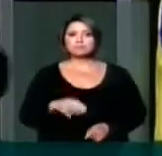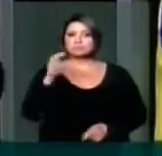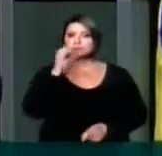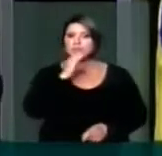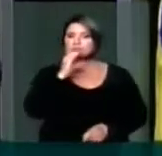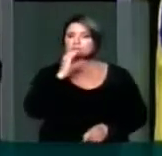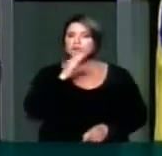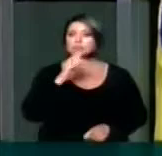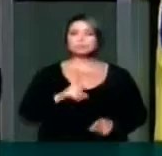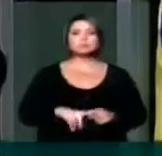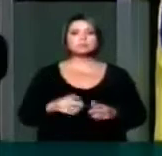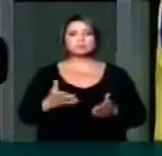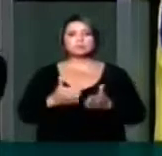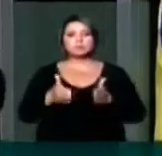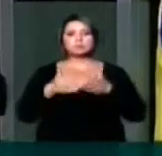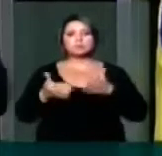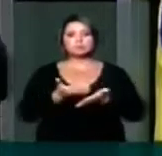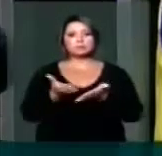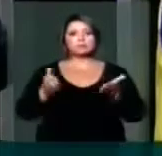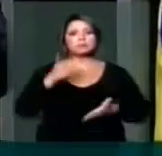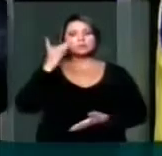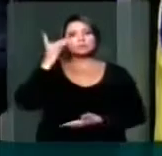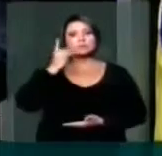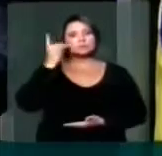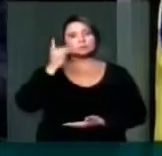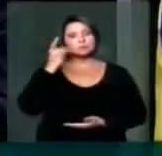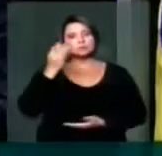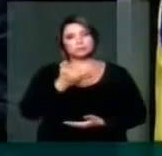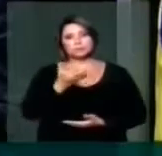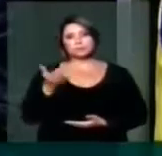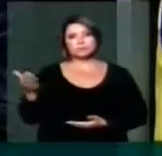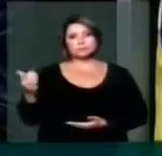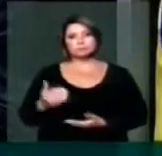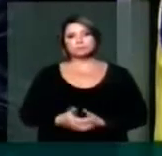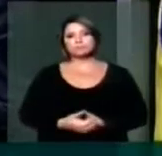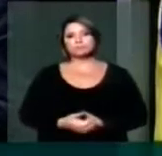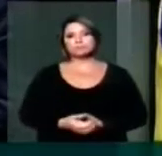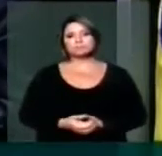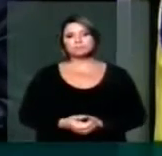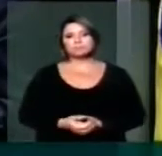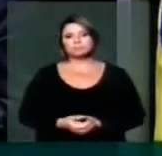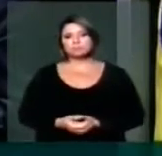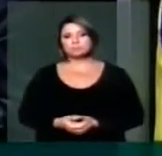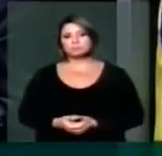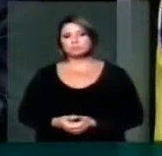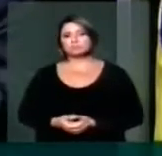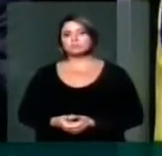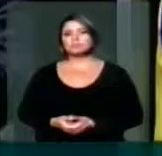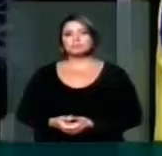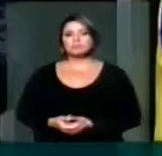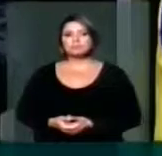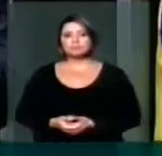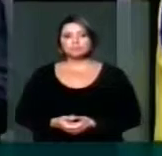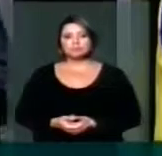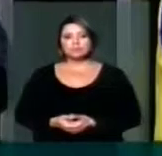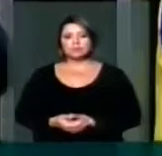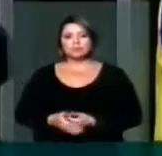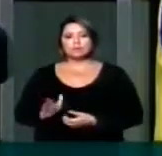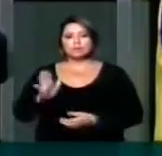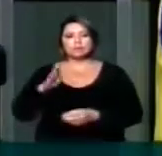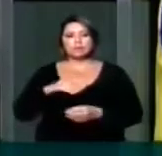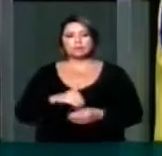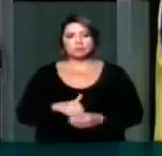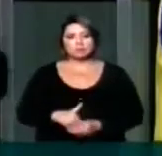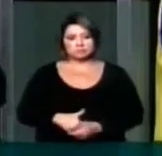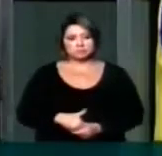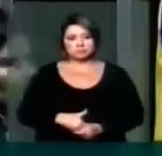E eu quero fazer um apelo aos colegas da Câmara para que votem